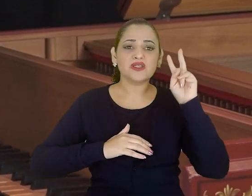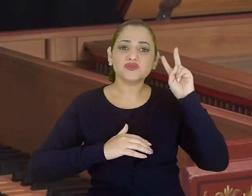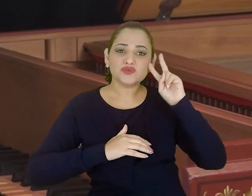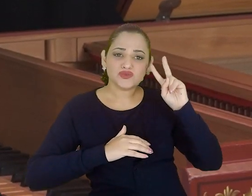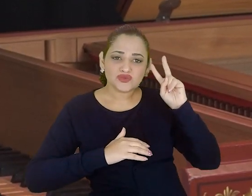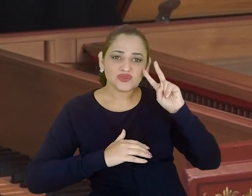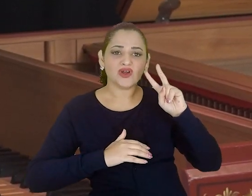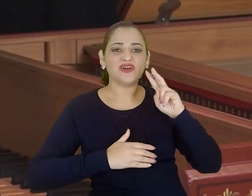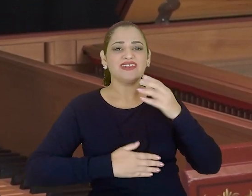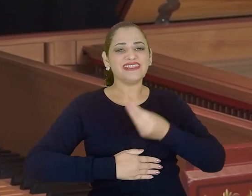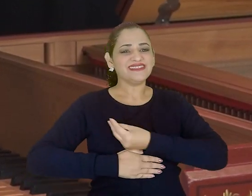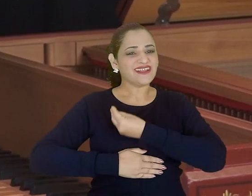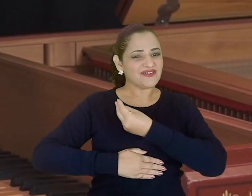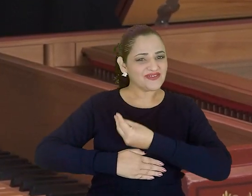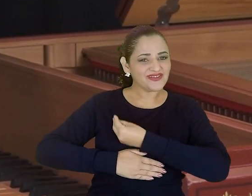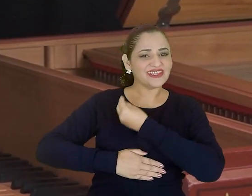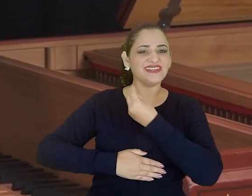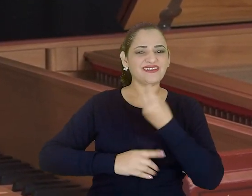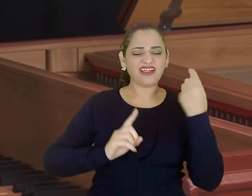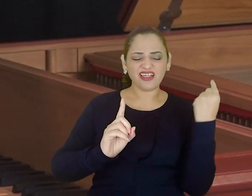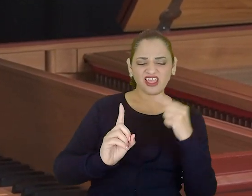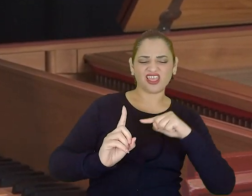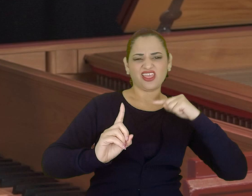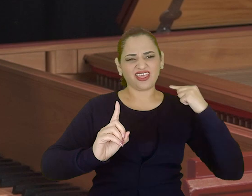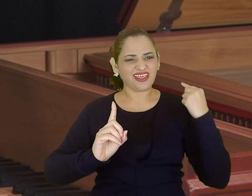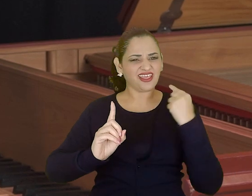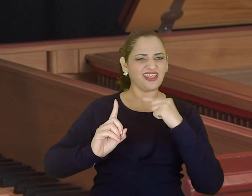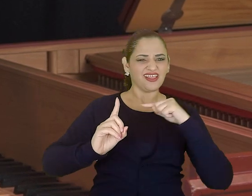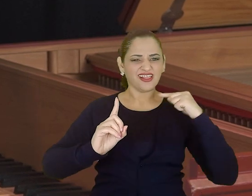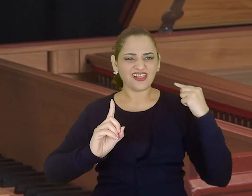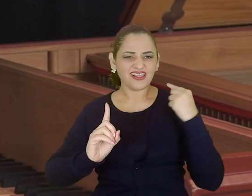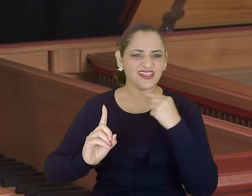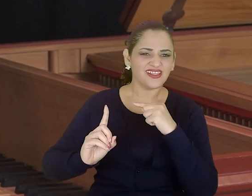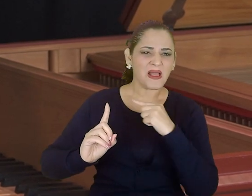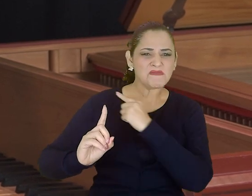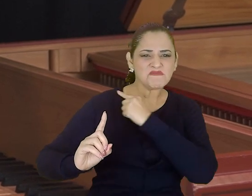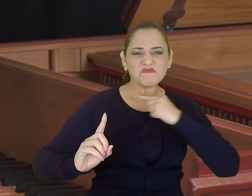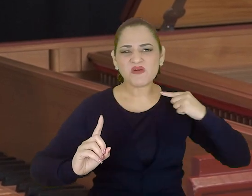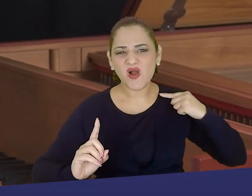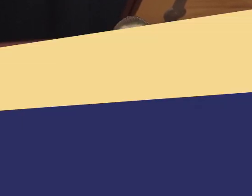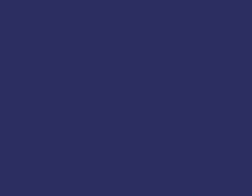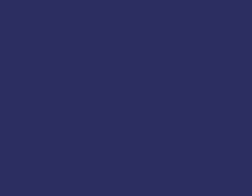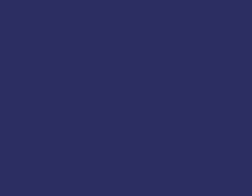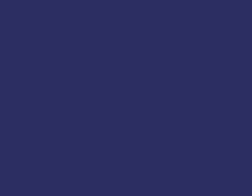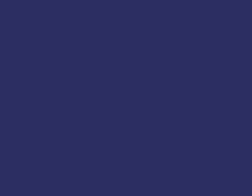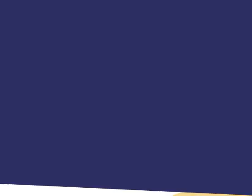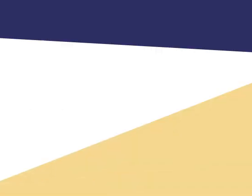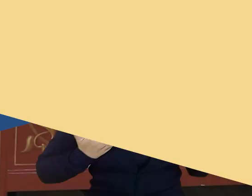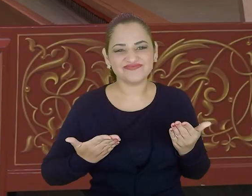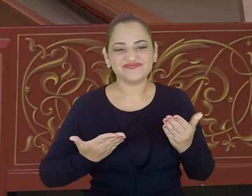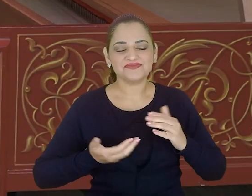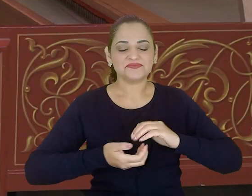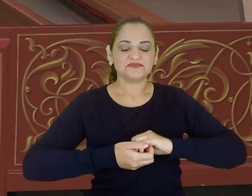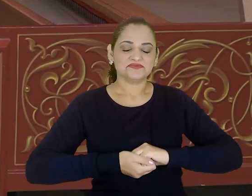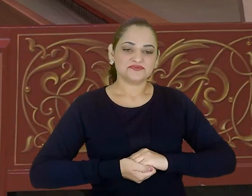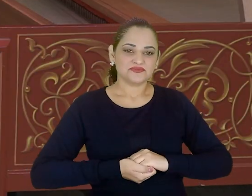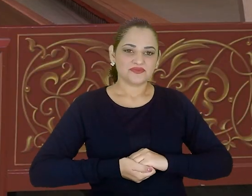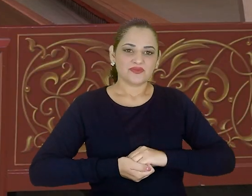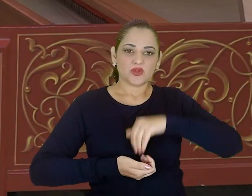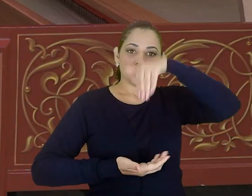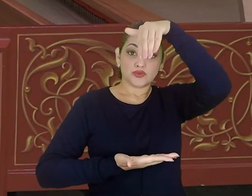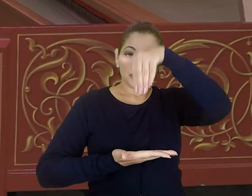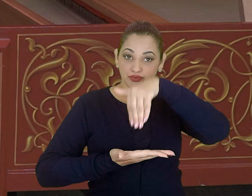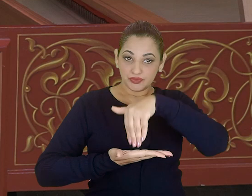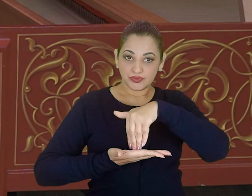vida, na sua tortura, no seu martírio, que é a sua morte crucificada. Para finalizar,